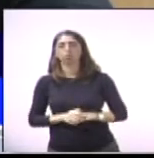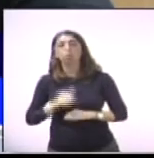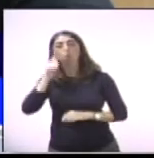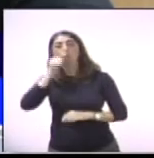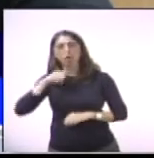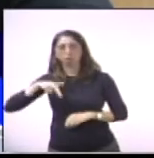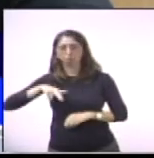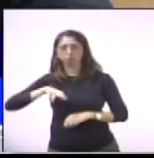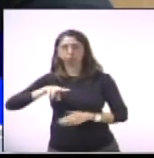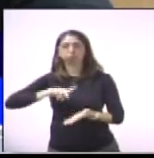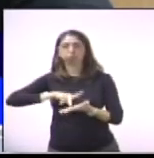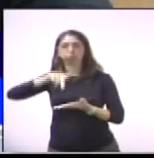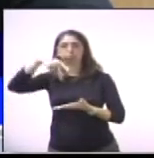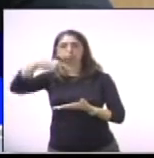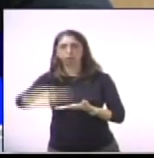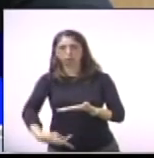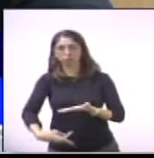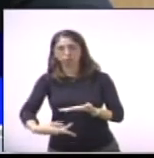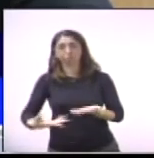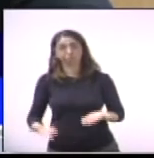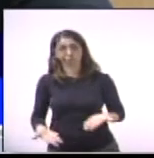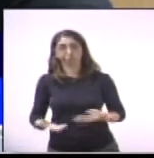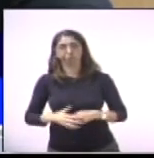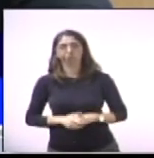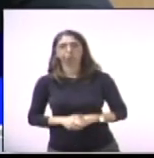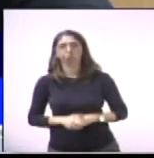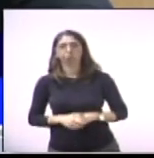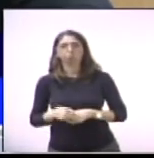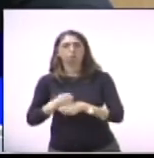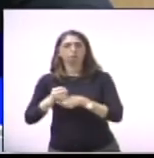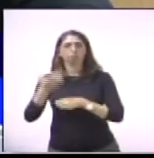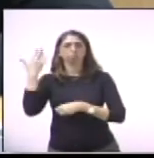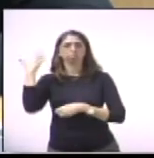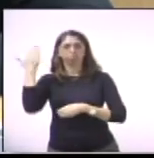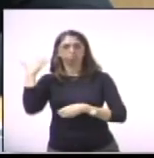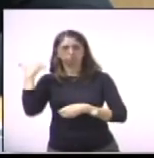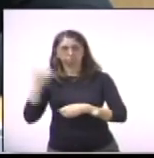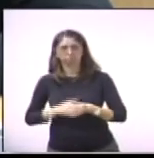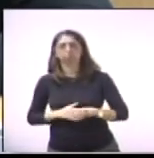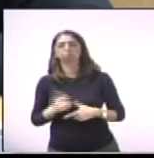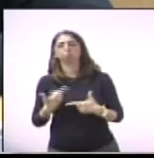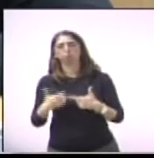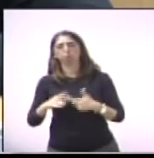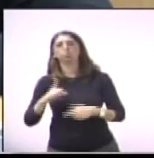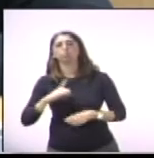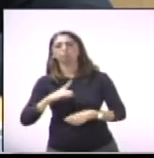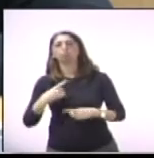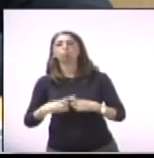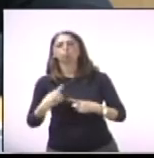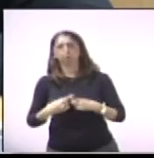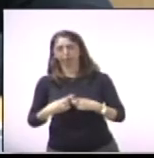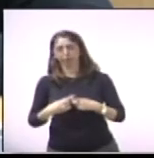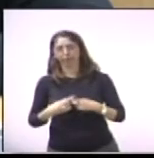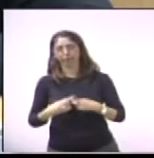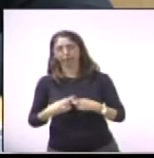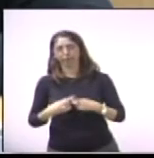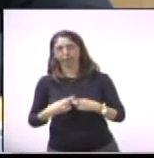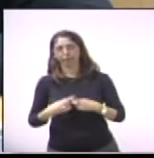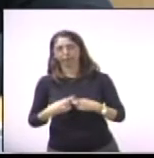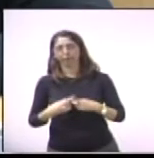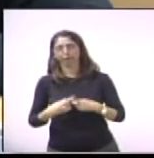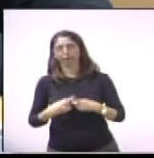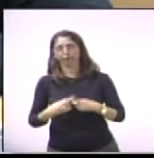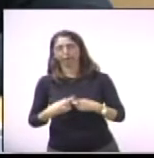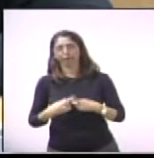Sabemos que aquele trecho ali, no passado, foi desapropriado e está aguardando a decisão da Justiça